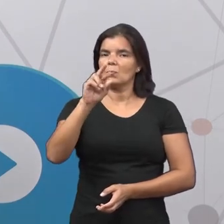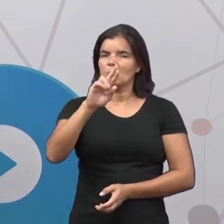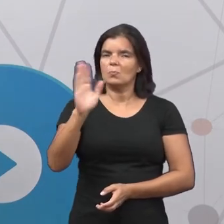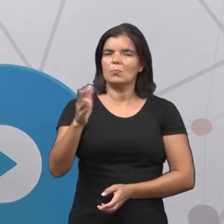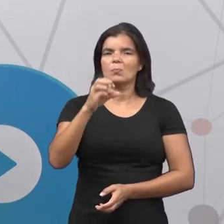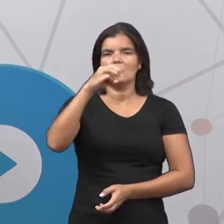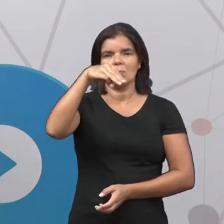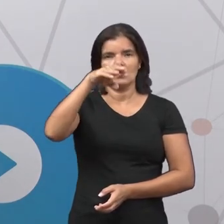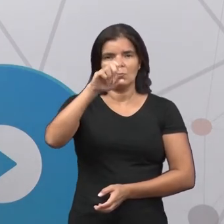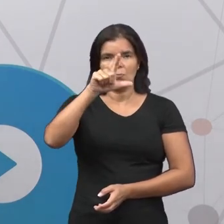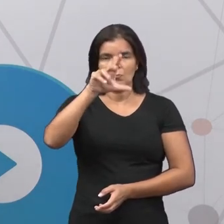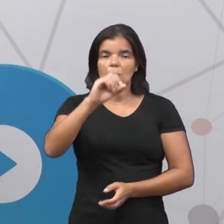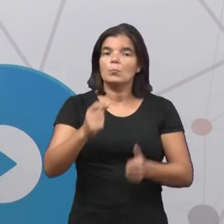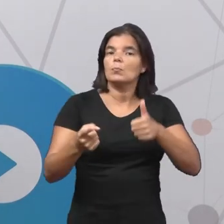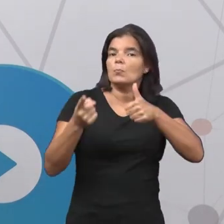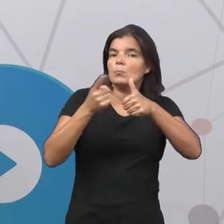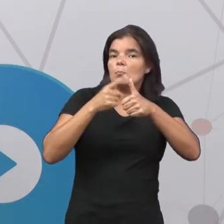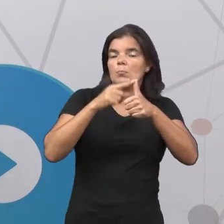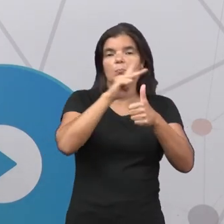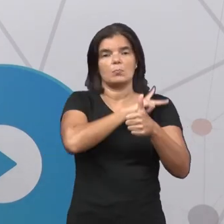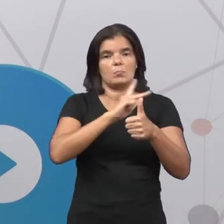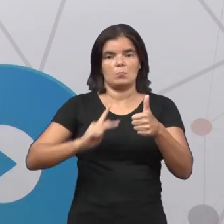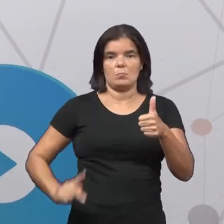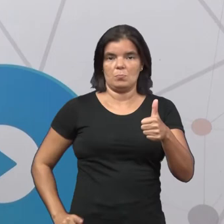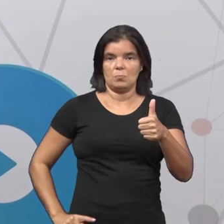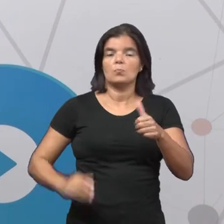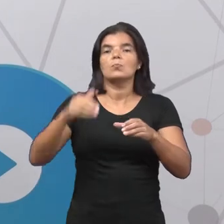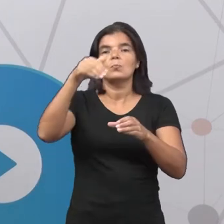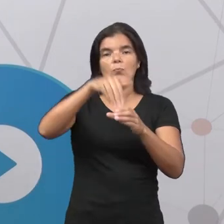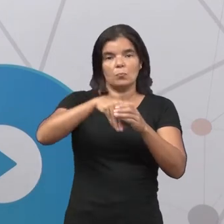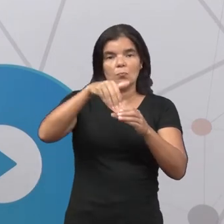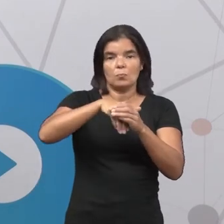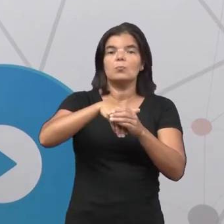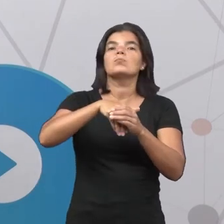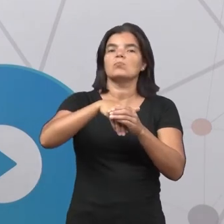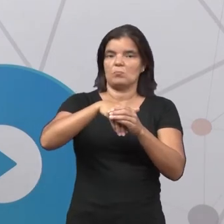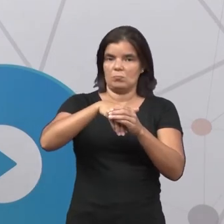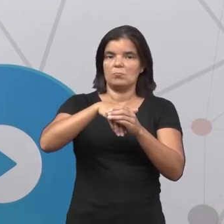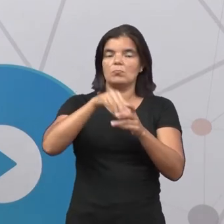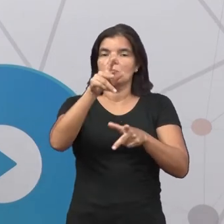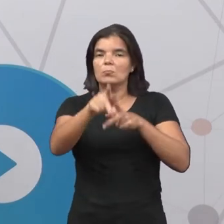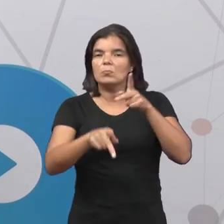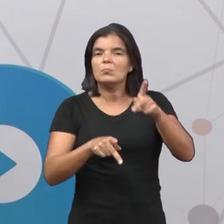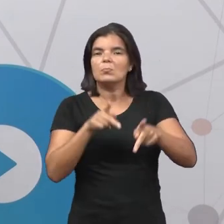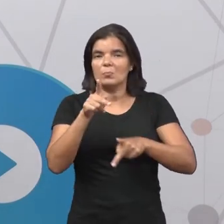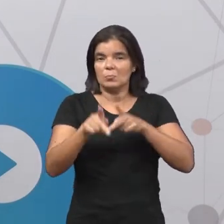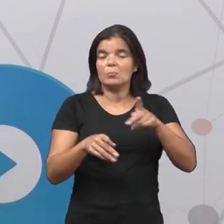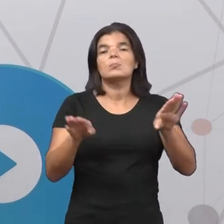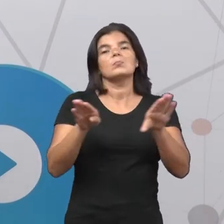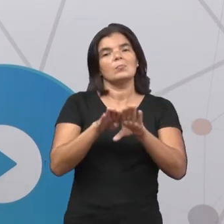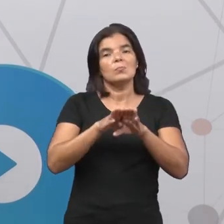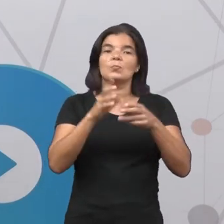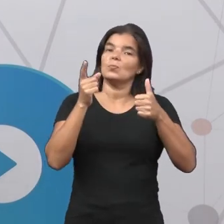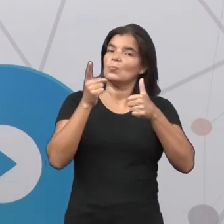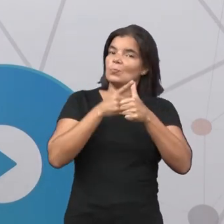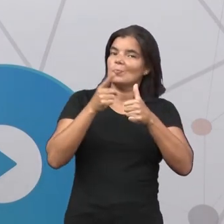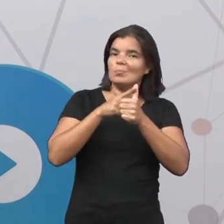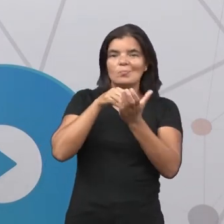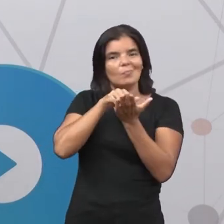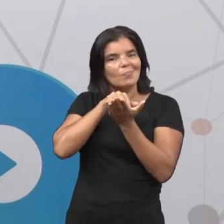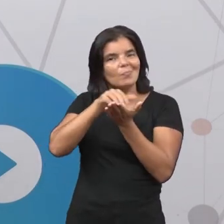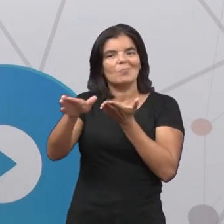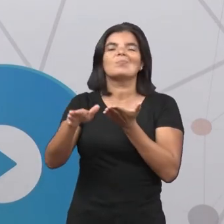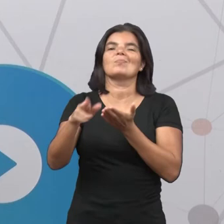Mello, ele foi o primeiro presidente da república eleito por voto da população e também foi o